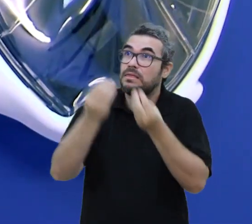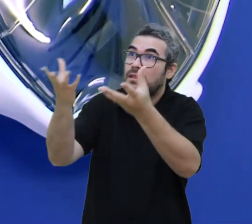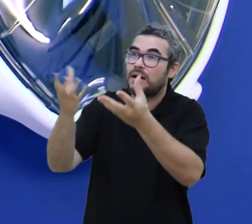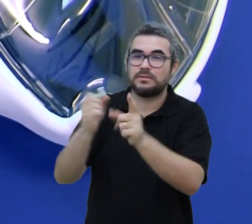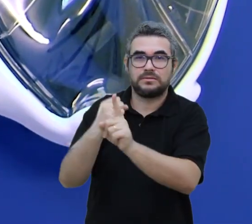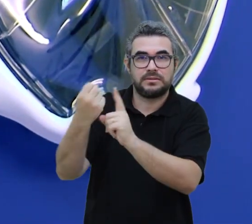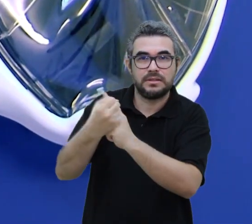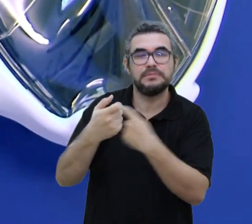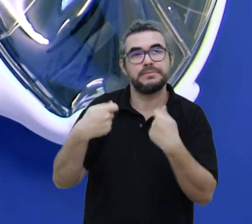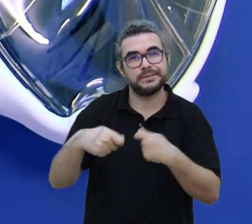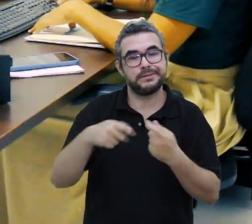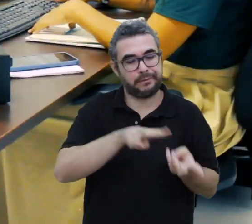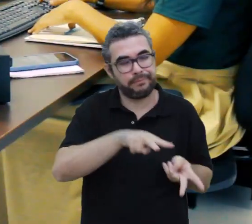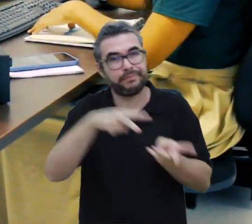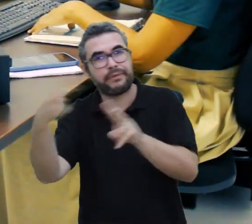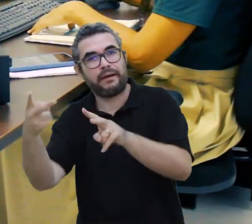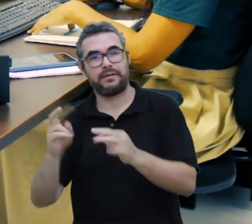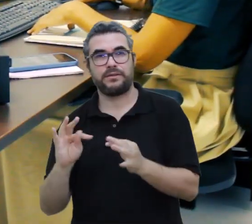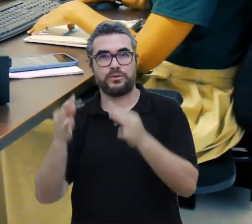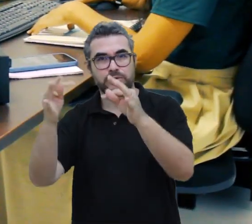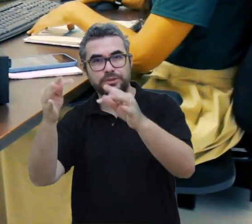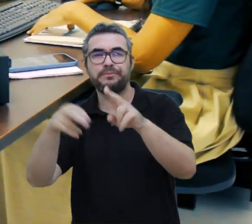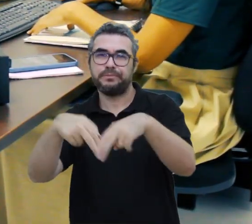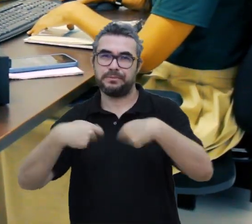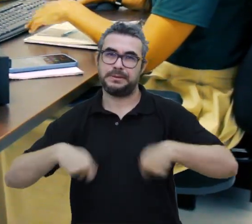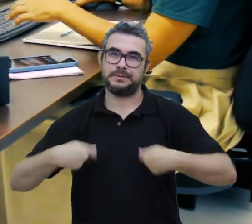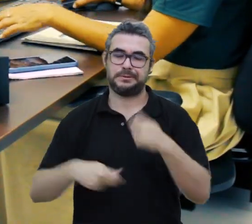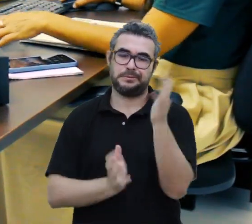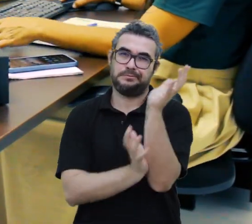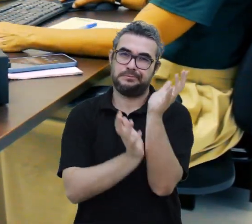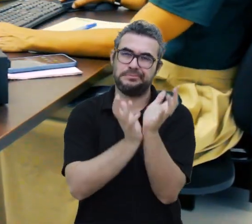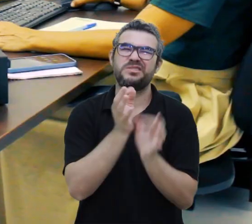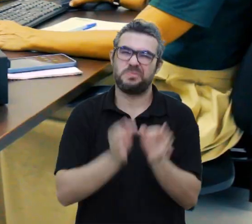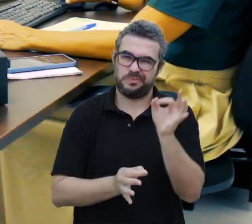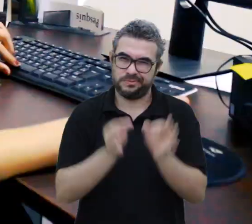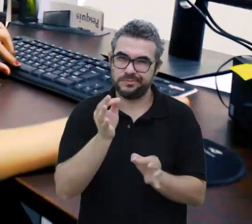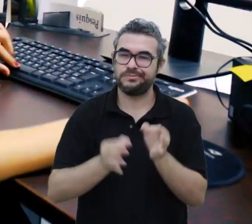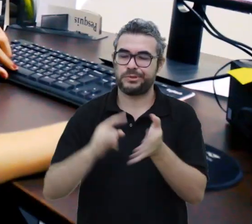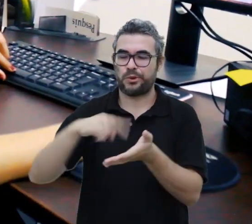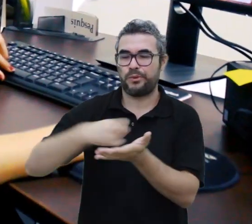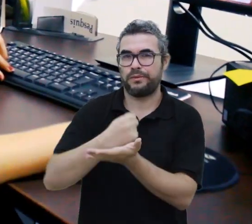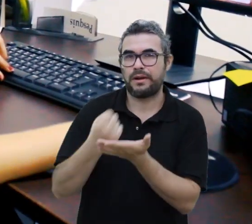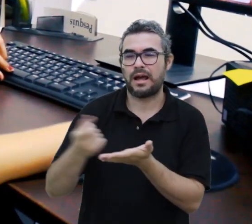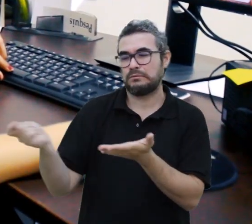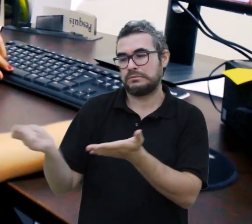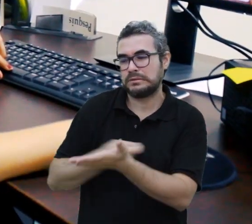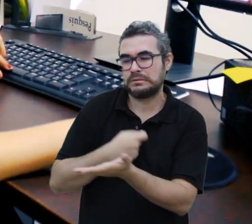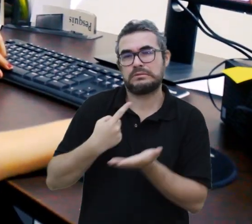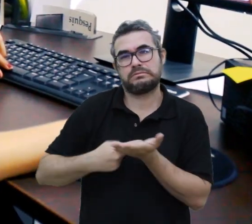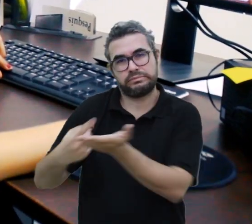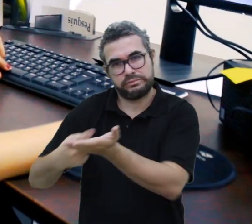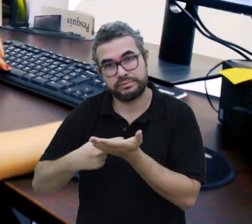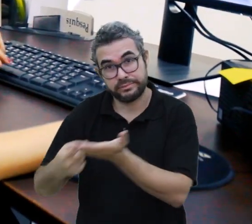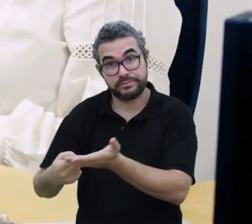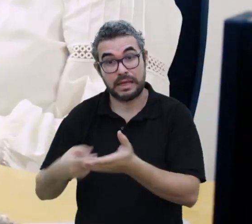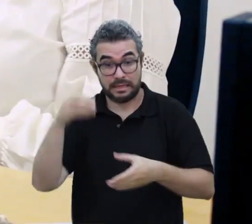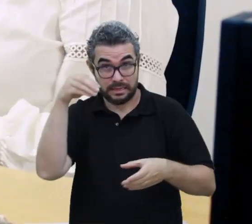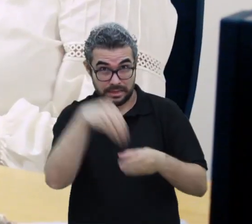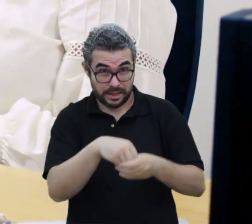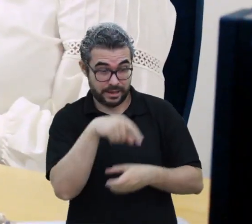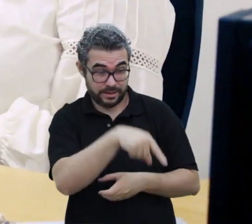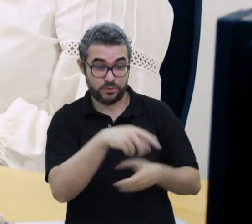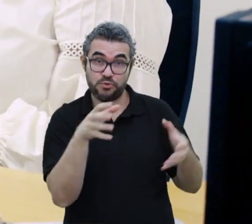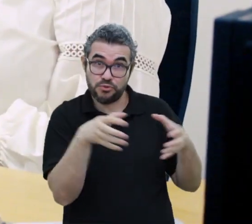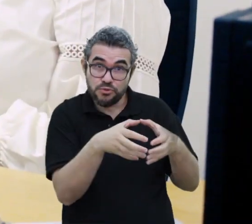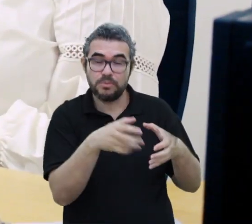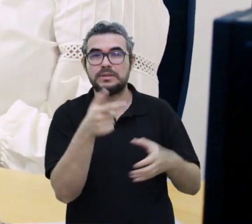transferência da tecnologia. Isso exige a negociação e formalização de contratos. Envolve aspectos formais e jurídicos, que os